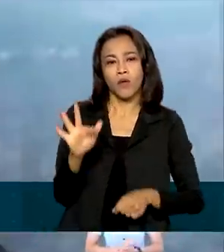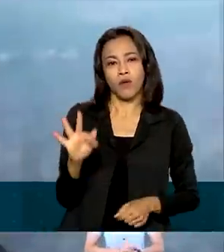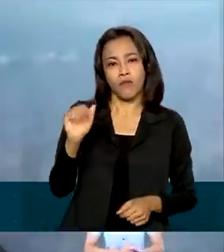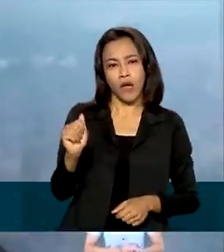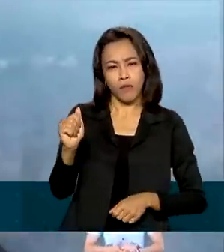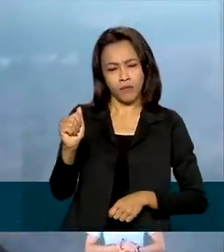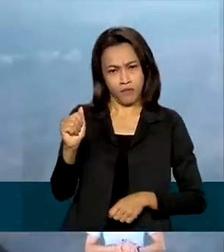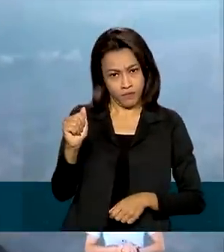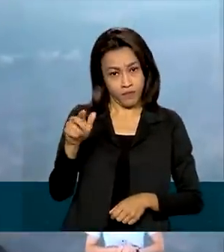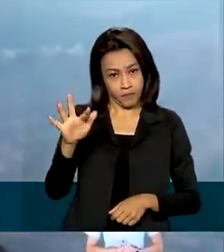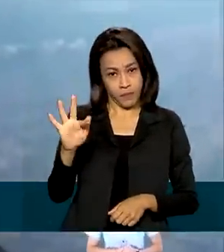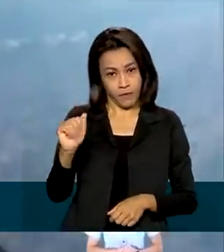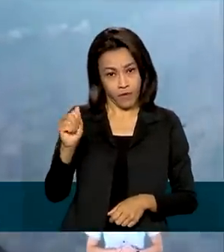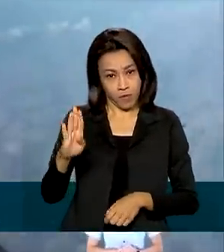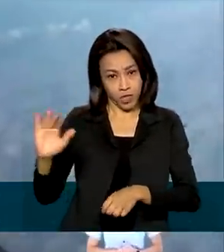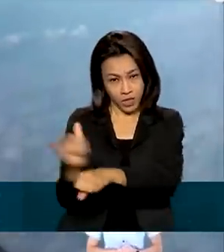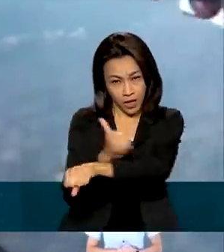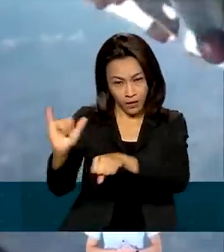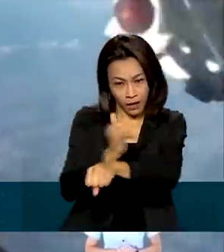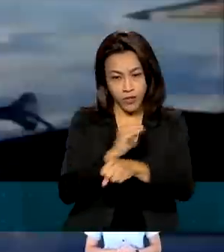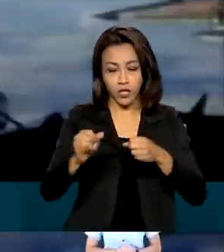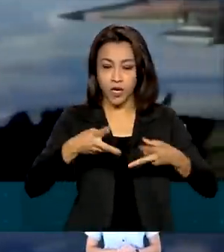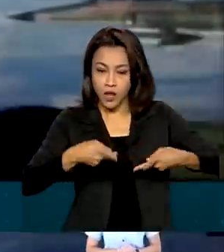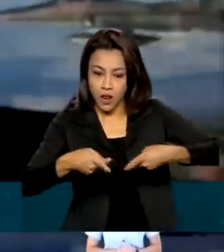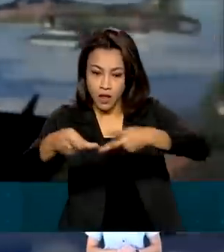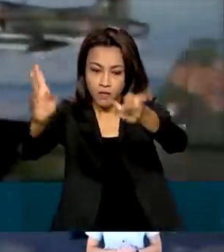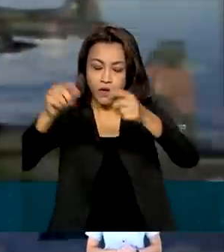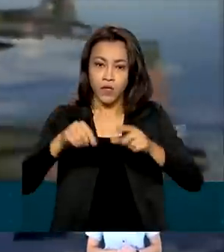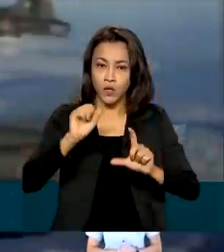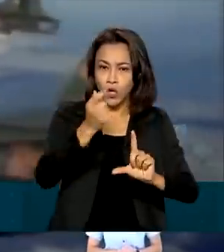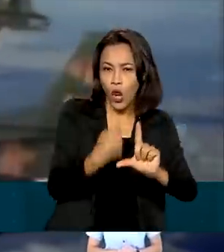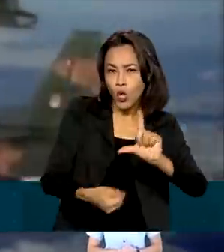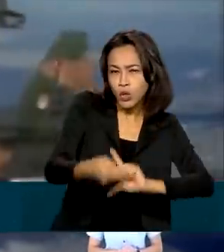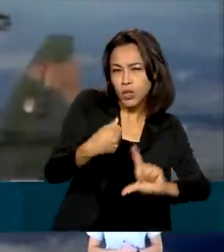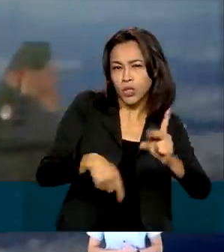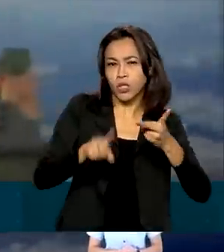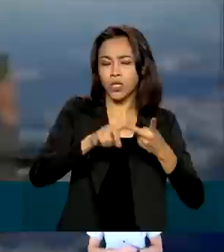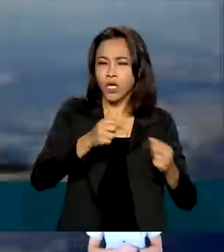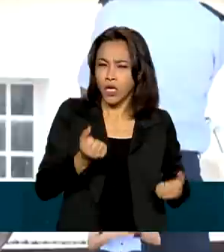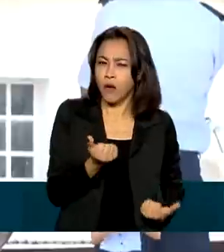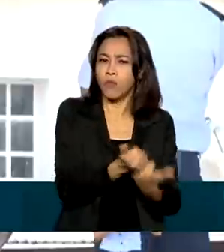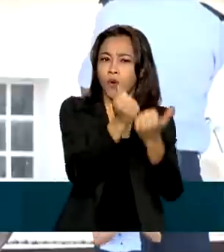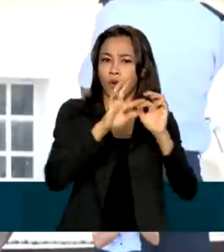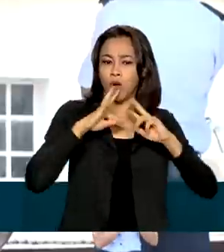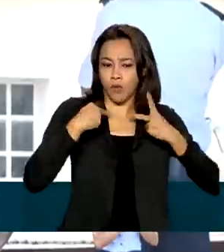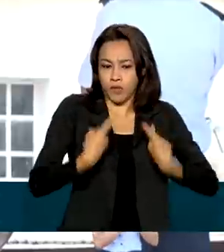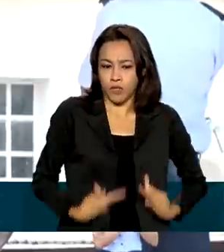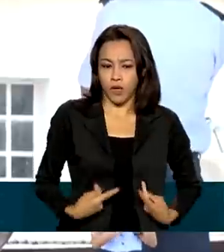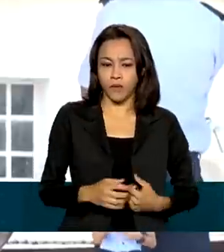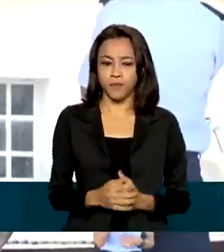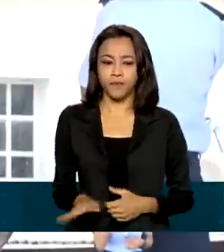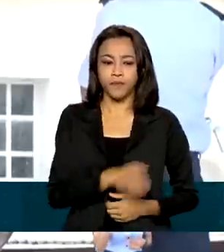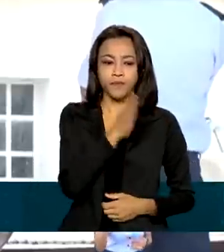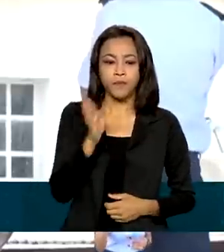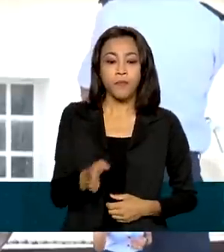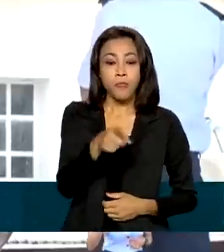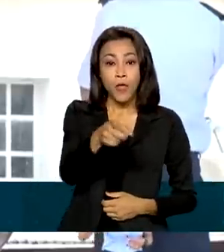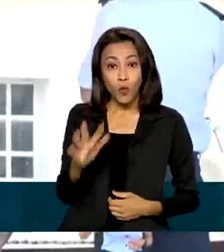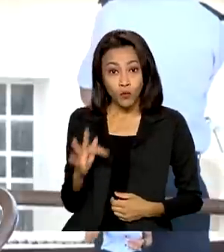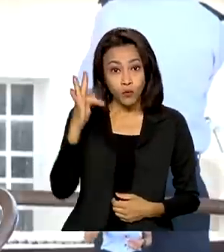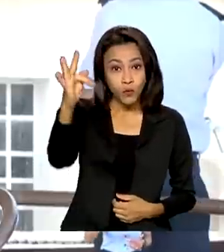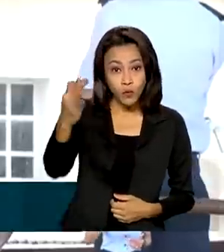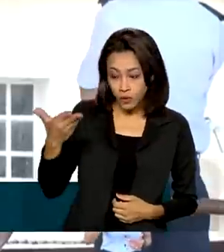como o reabastecimento em voo, transporte aéreo logístico e ajuda humanitária. O futuro KC-30 irá